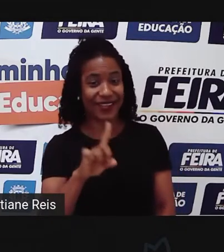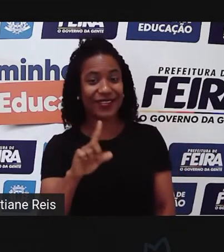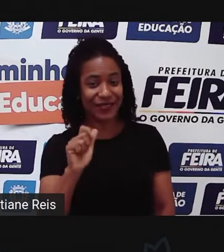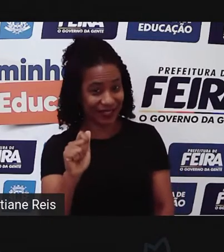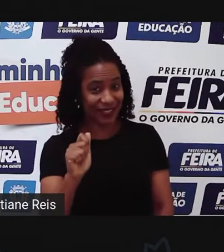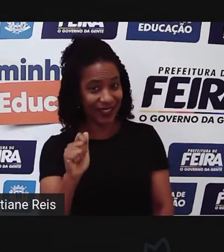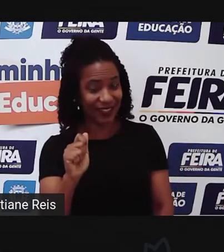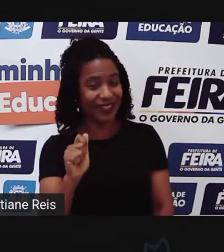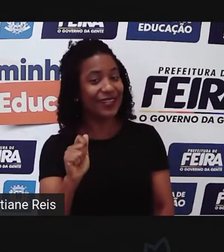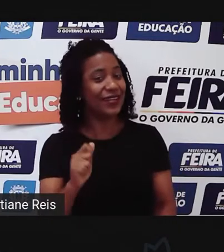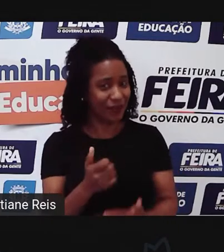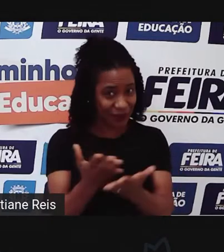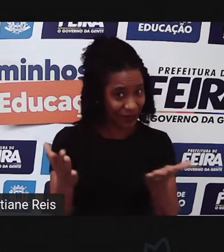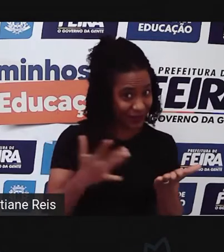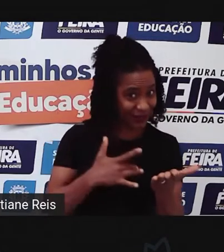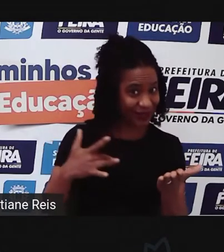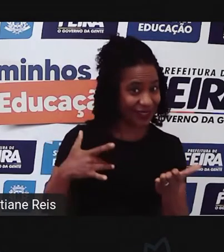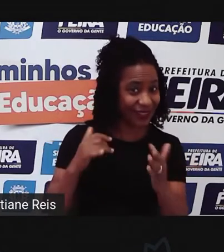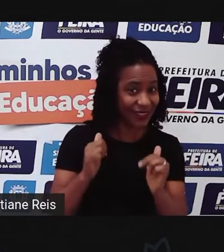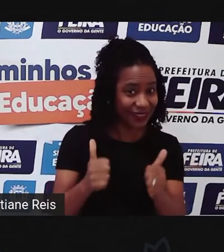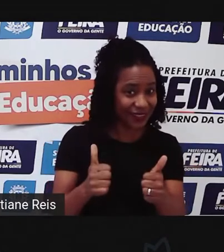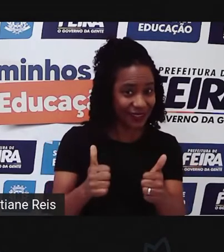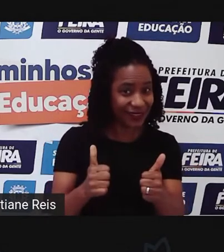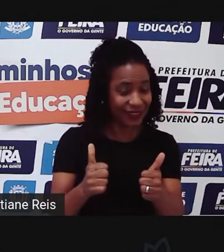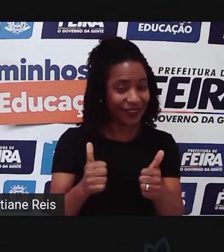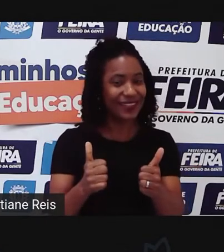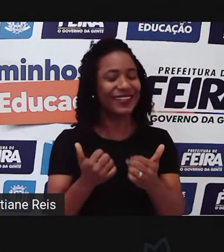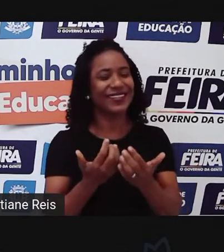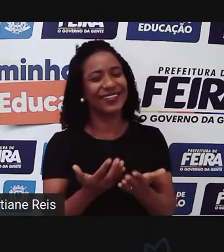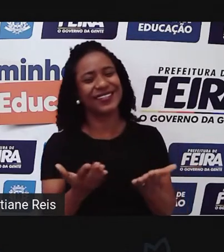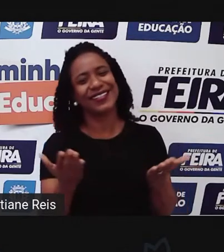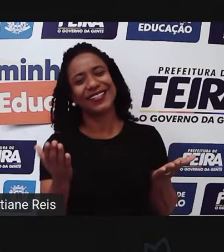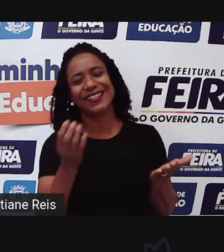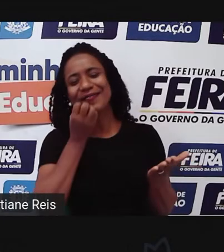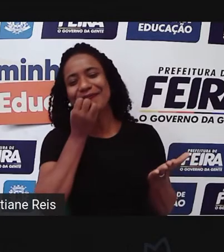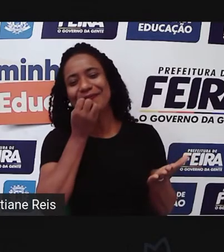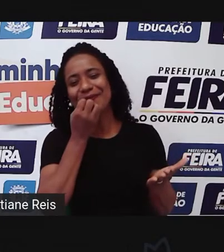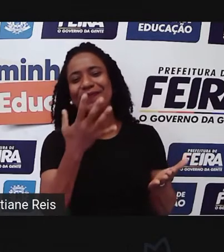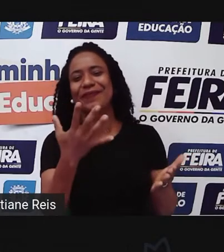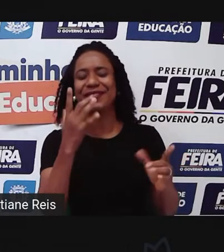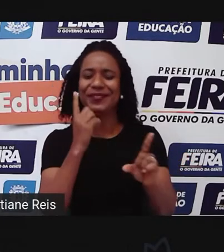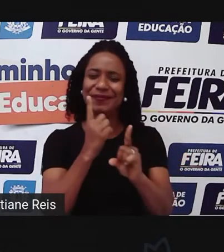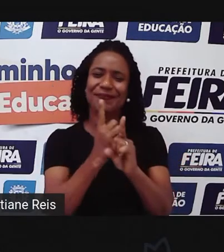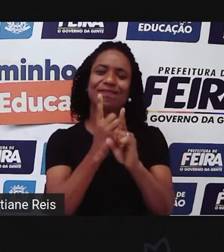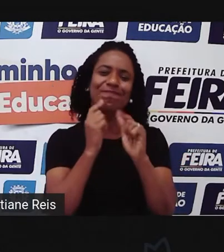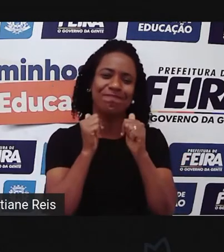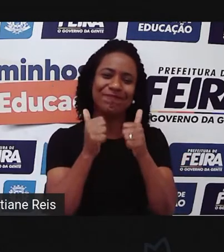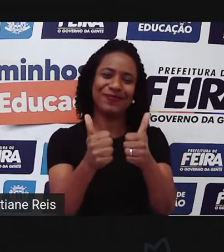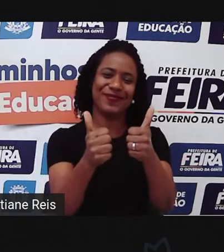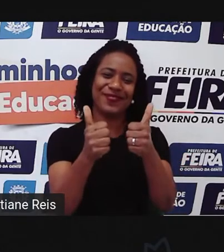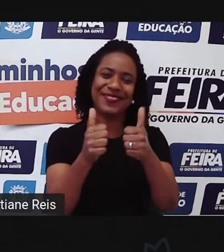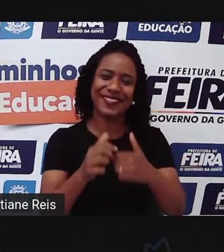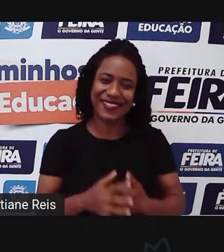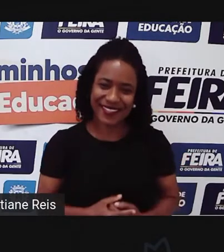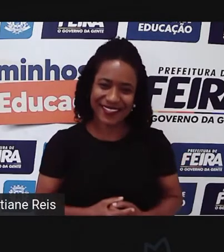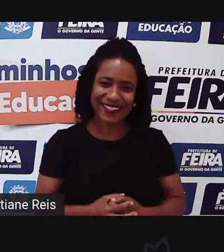you? Como vocês estão? I hope you're very well. Eu espero que vocês estejam muito bem.